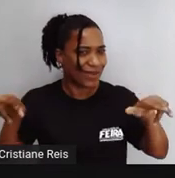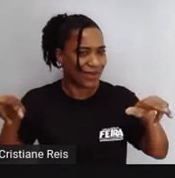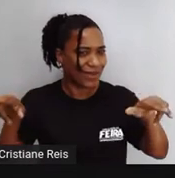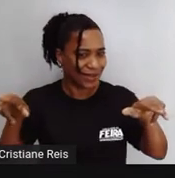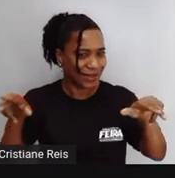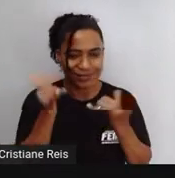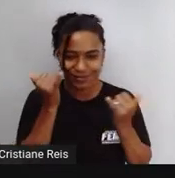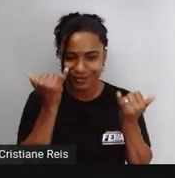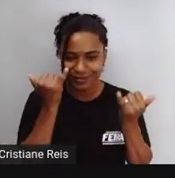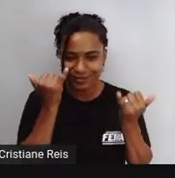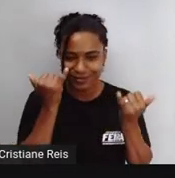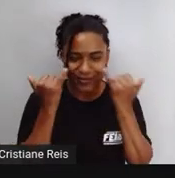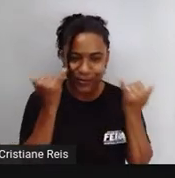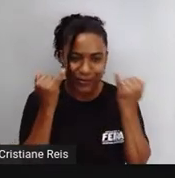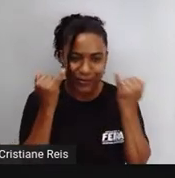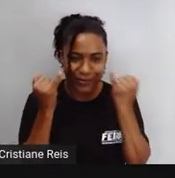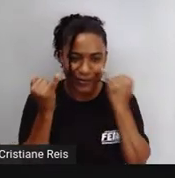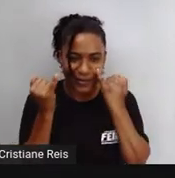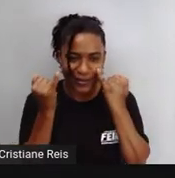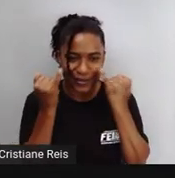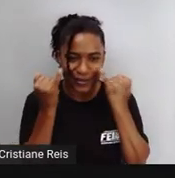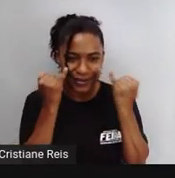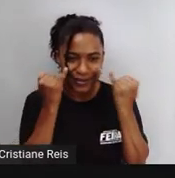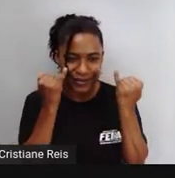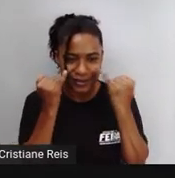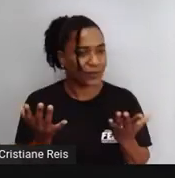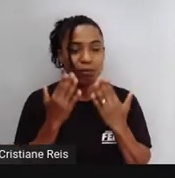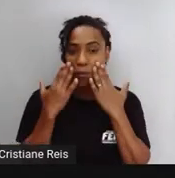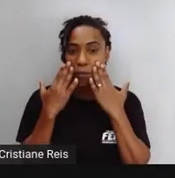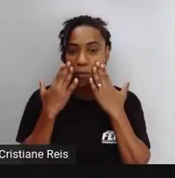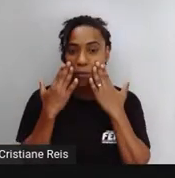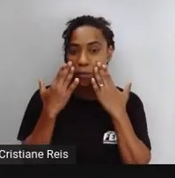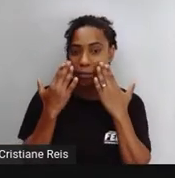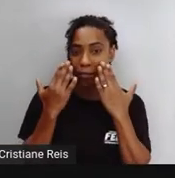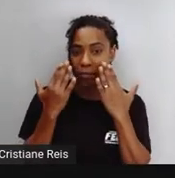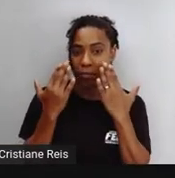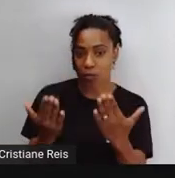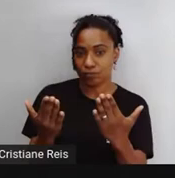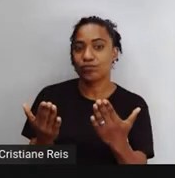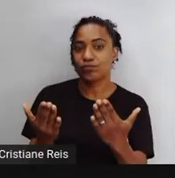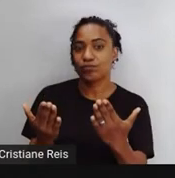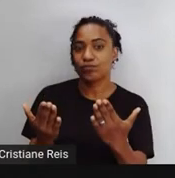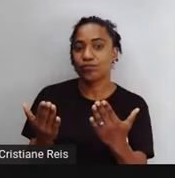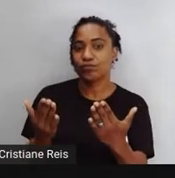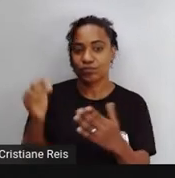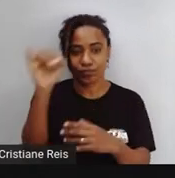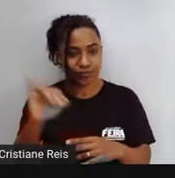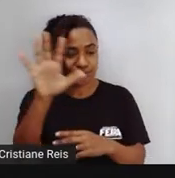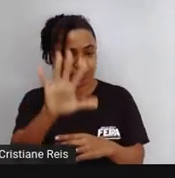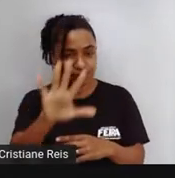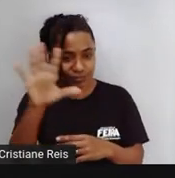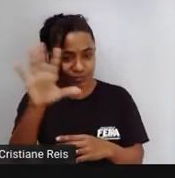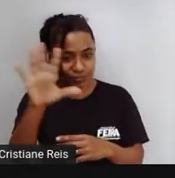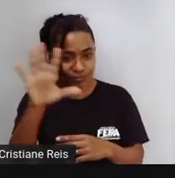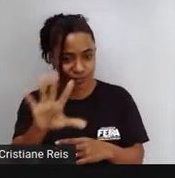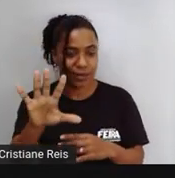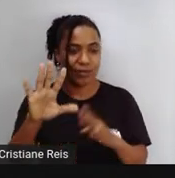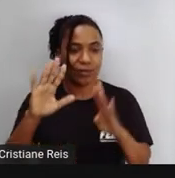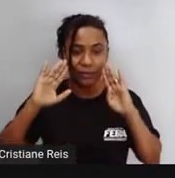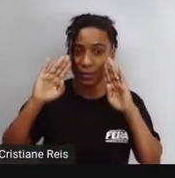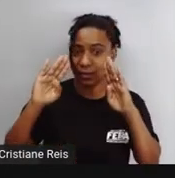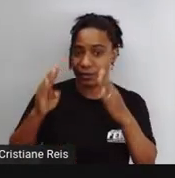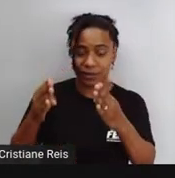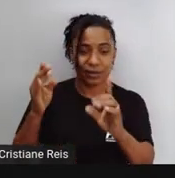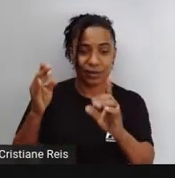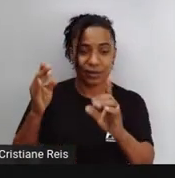Que de certa forma Apresentam alguma coisa De uma maneira mais objetiva E